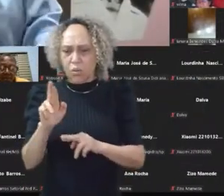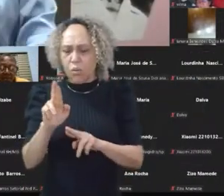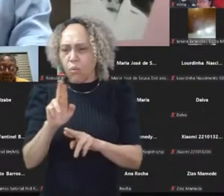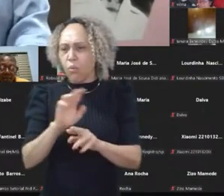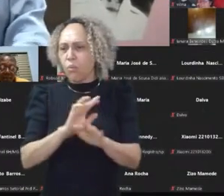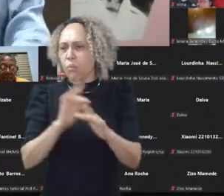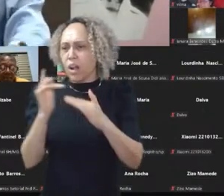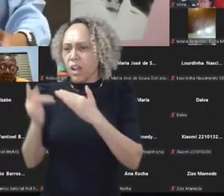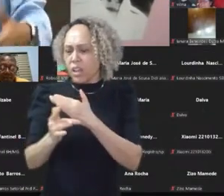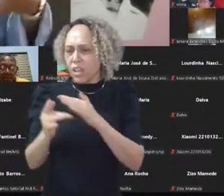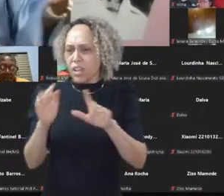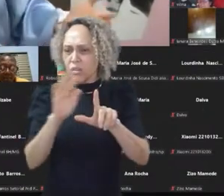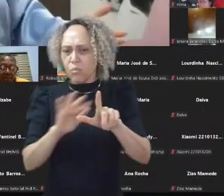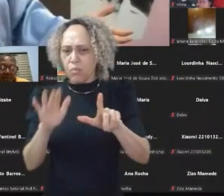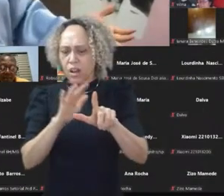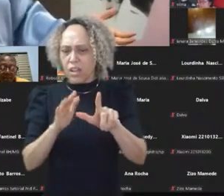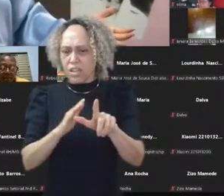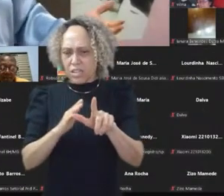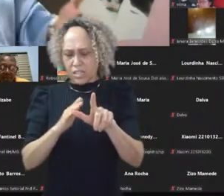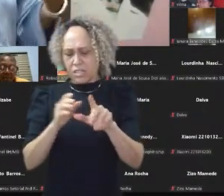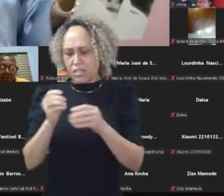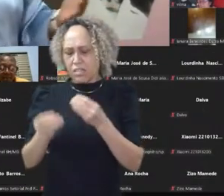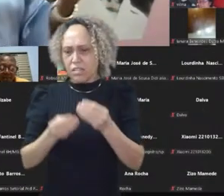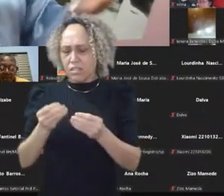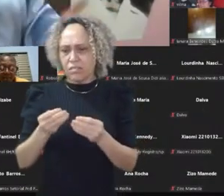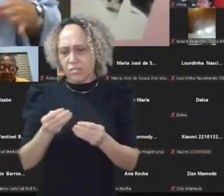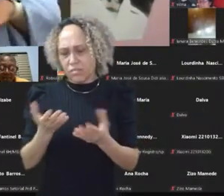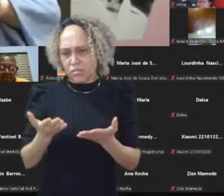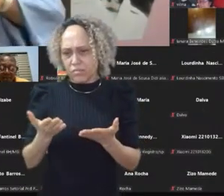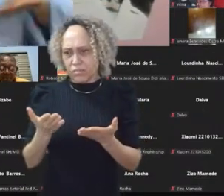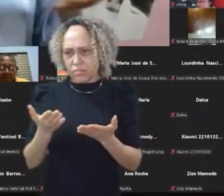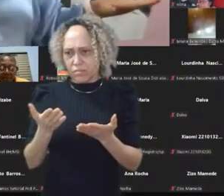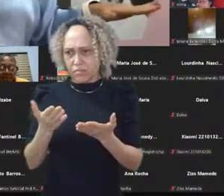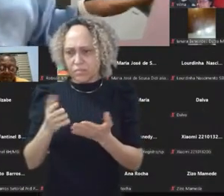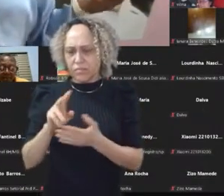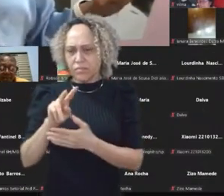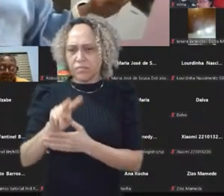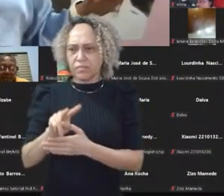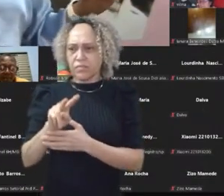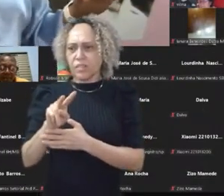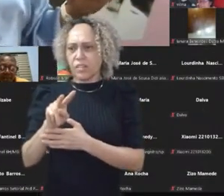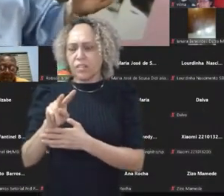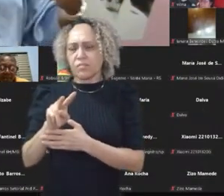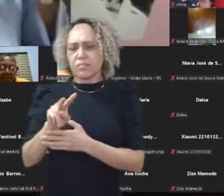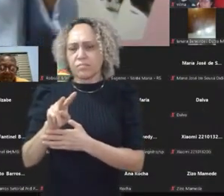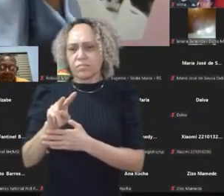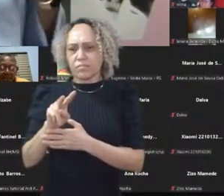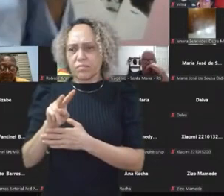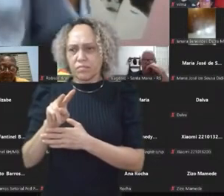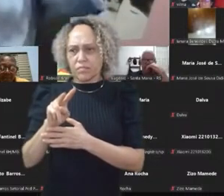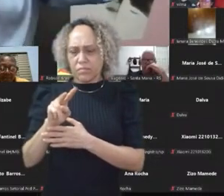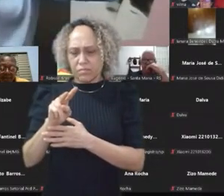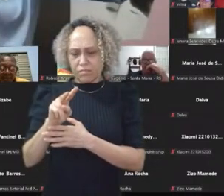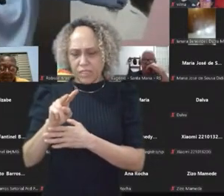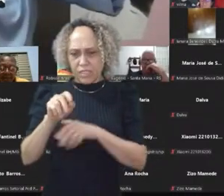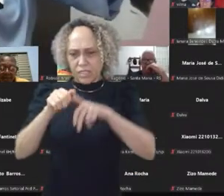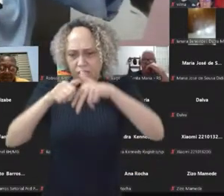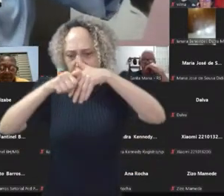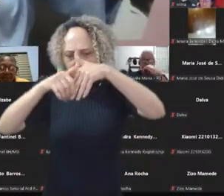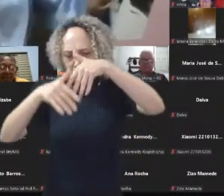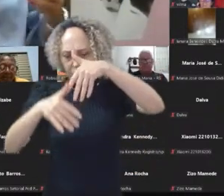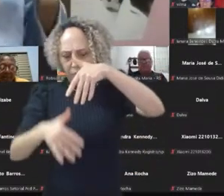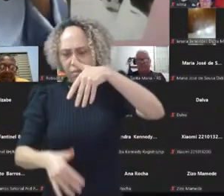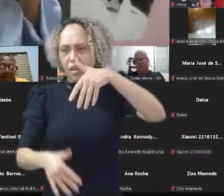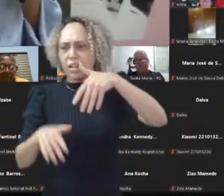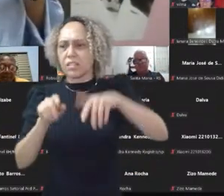se faz comunicação, não disputa subjetividade, não se faz comunicação mais com essa lógica. Nós precisamos até ter um sentido,